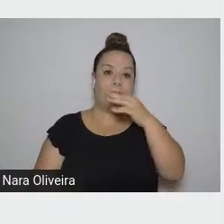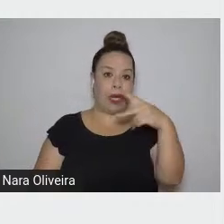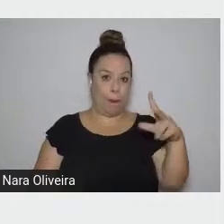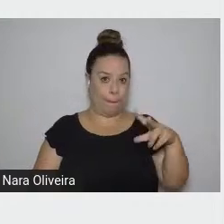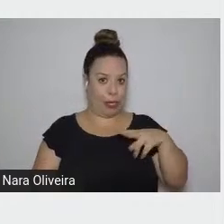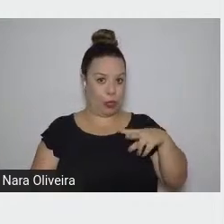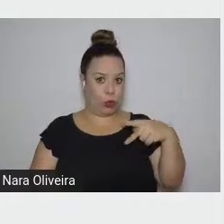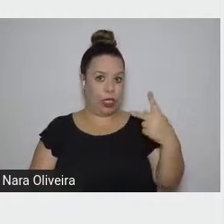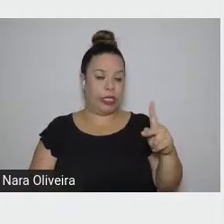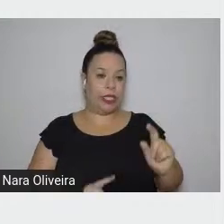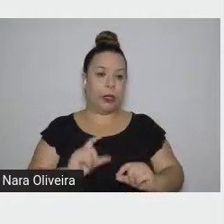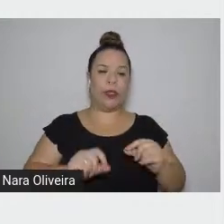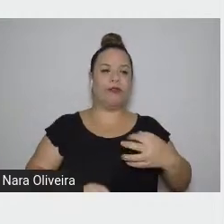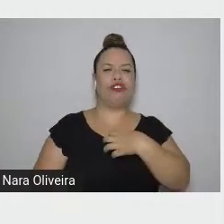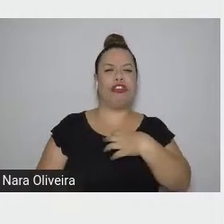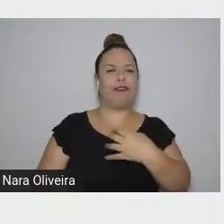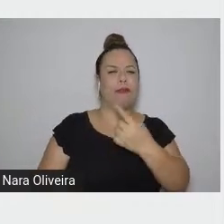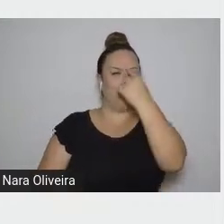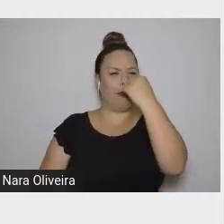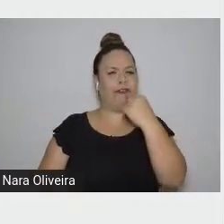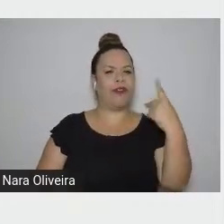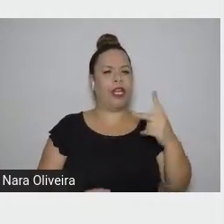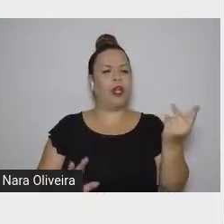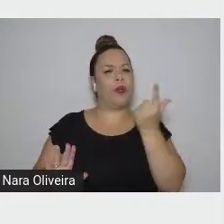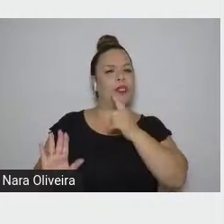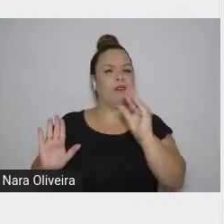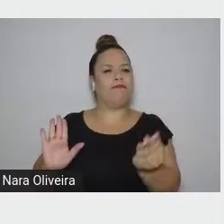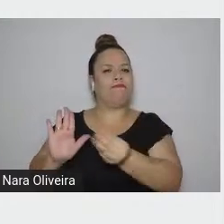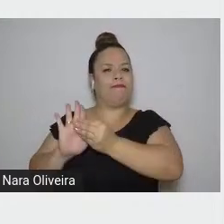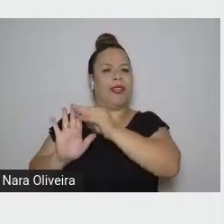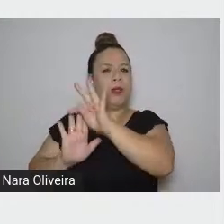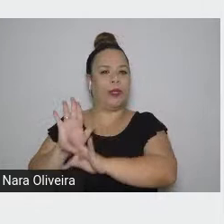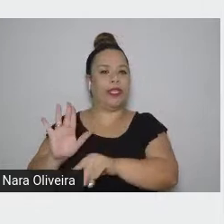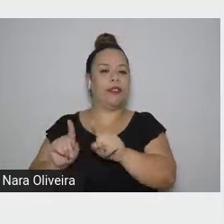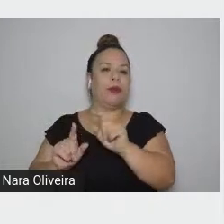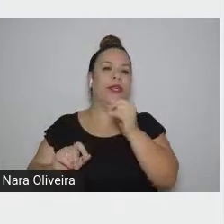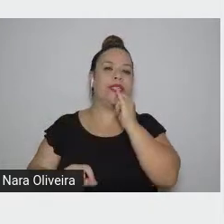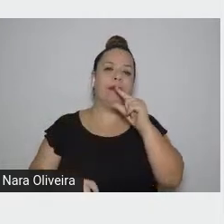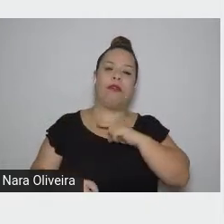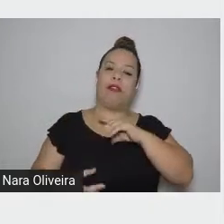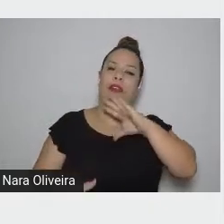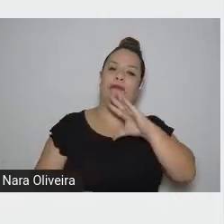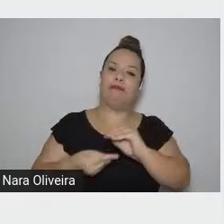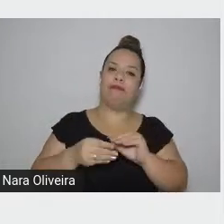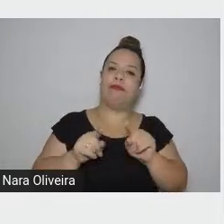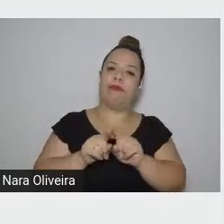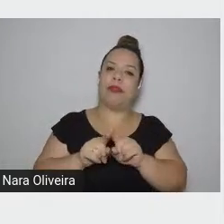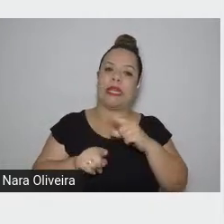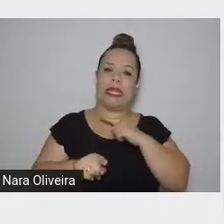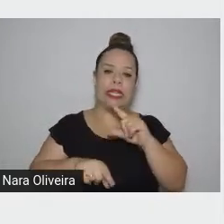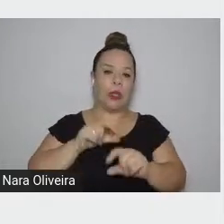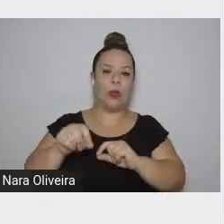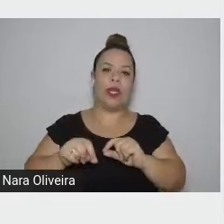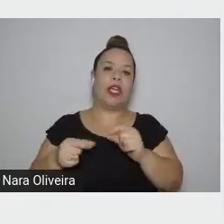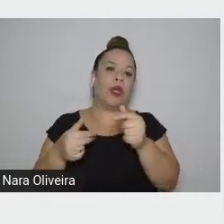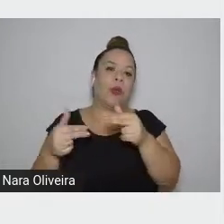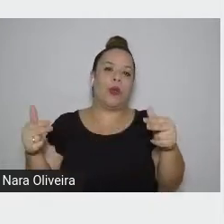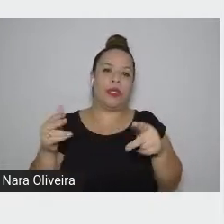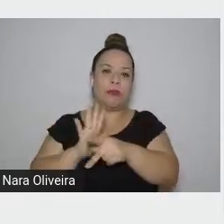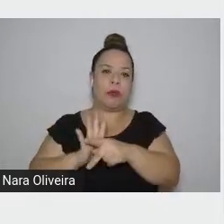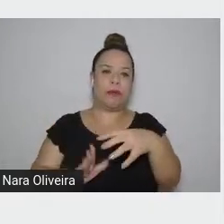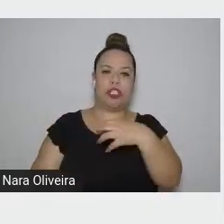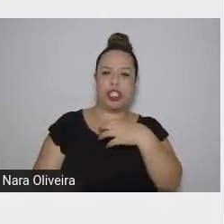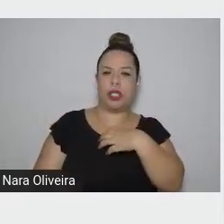superfície do texto consiste na supressão da maior parte dos sinais convencionais de pontuação,